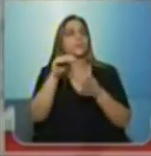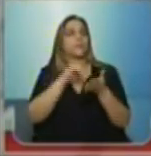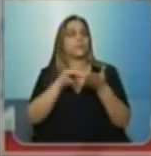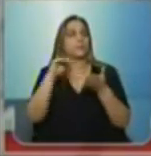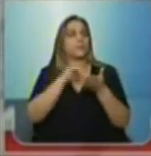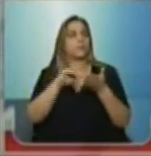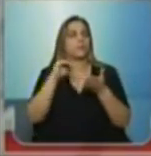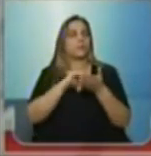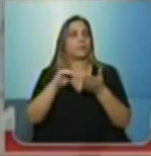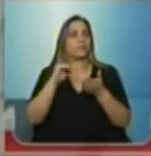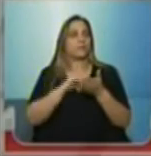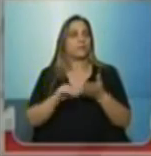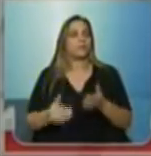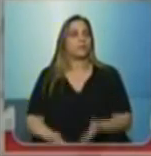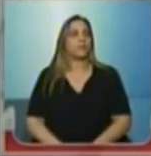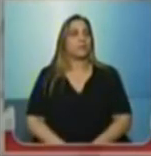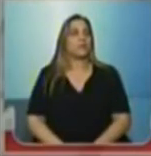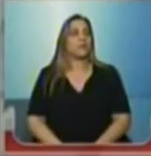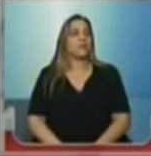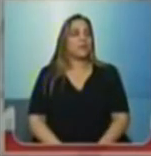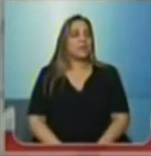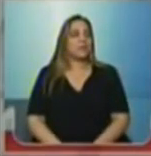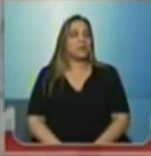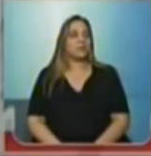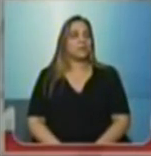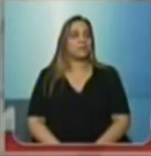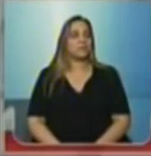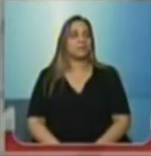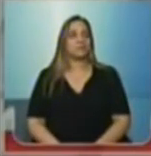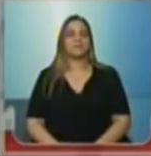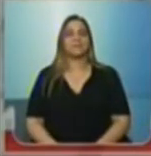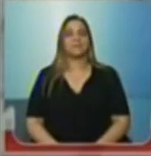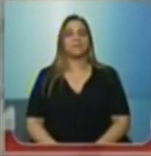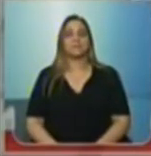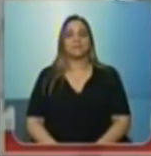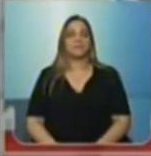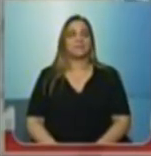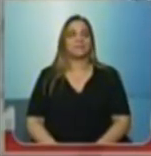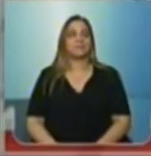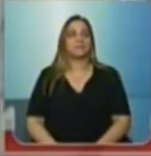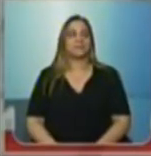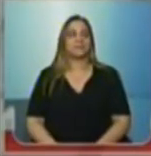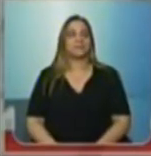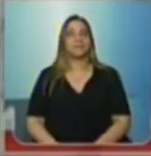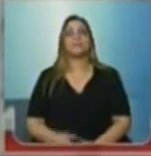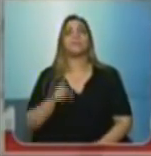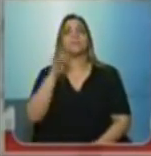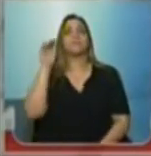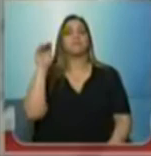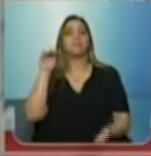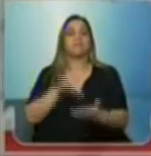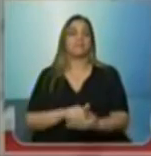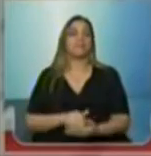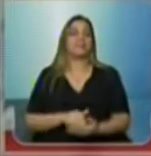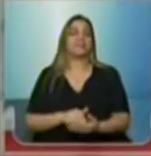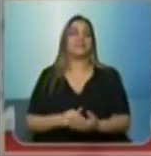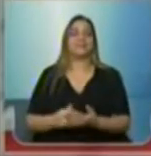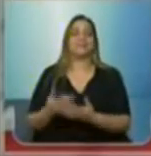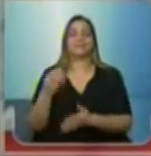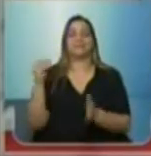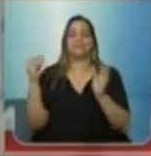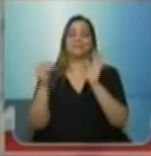e do seu adjunto, João Cardoso Palma Filho, onde no final eles